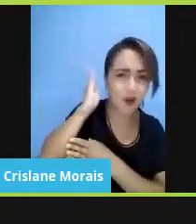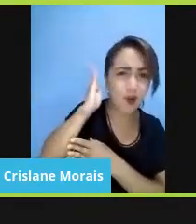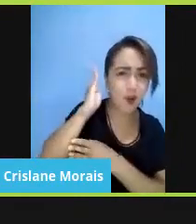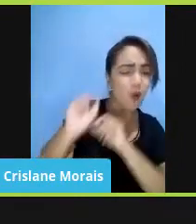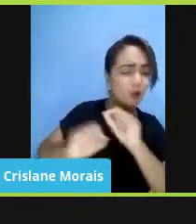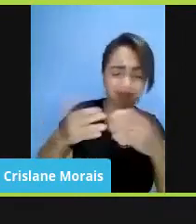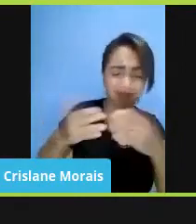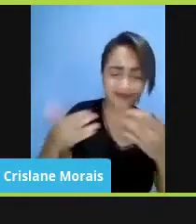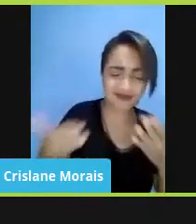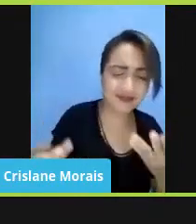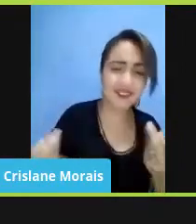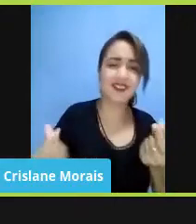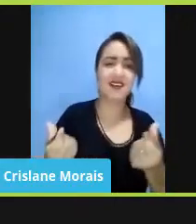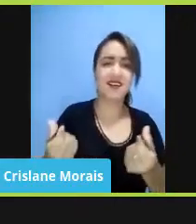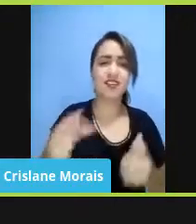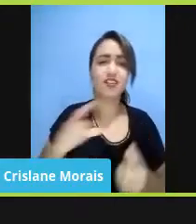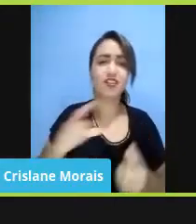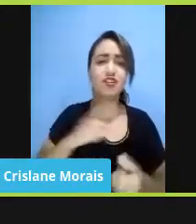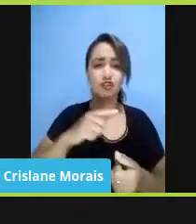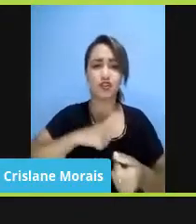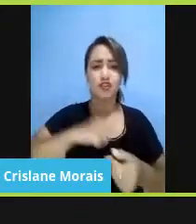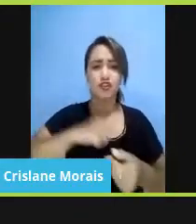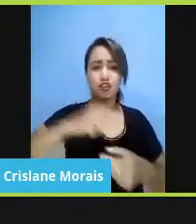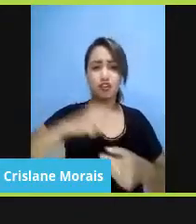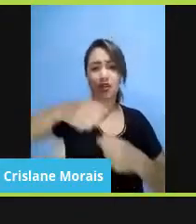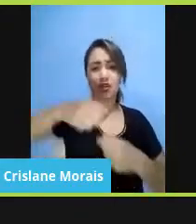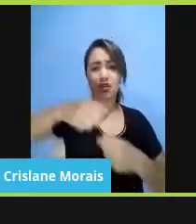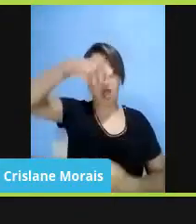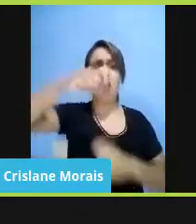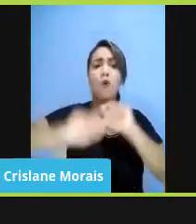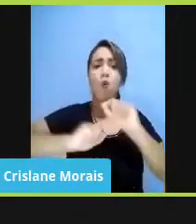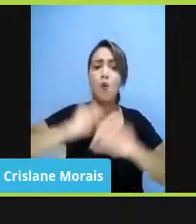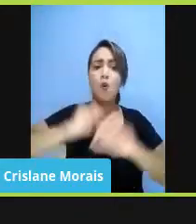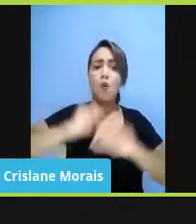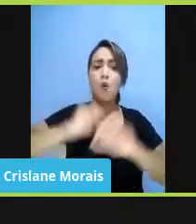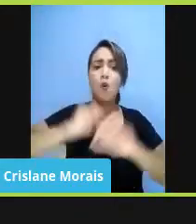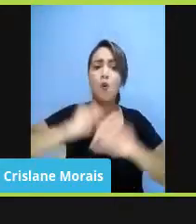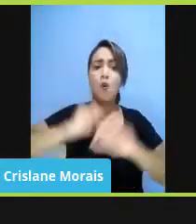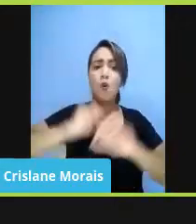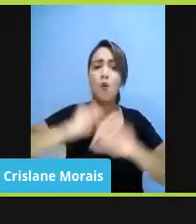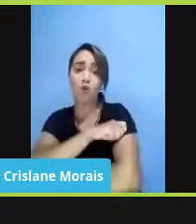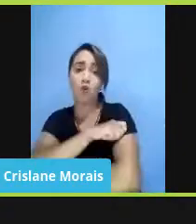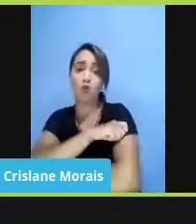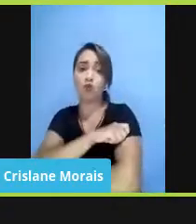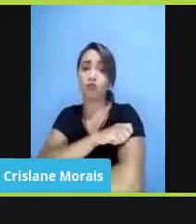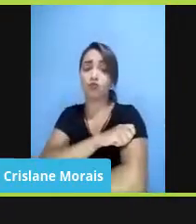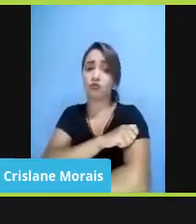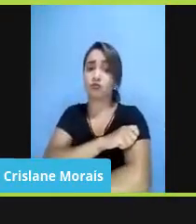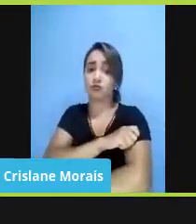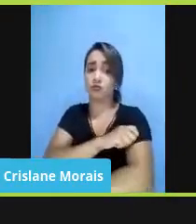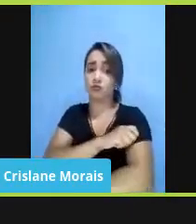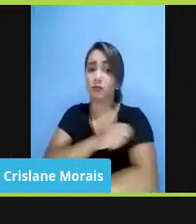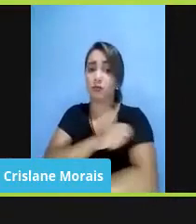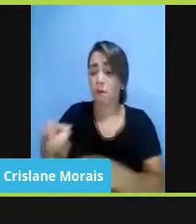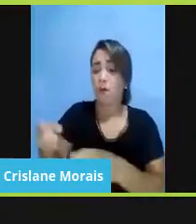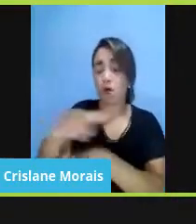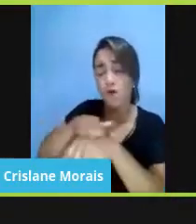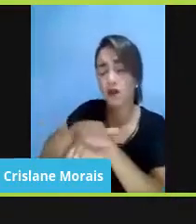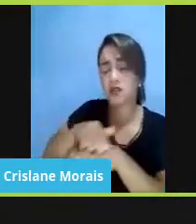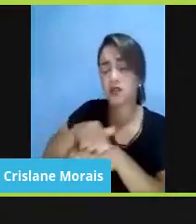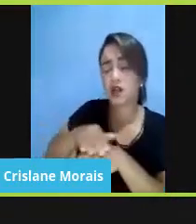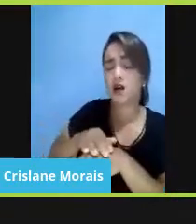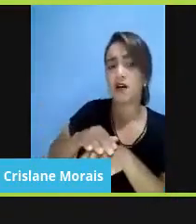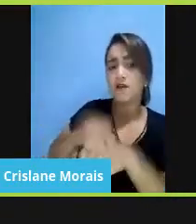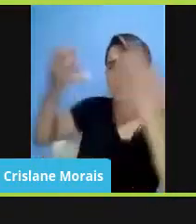havia um cartaz em que o aluno fiscalizava o professor sobre o que ele podia ou não falar. Eu